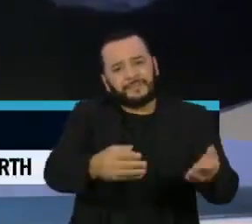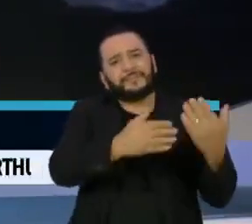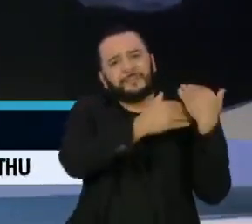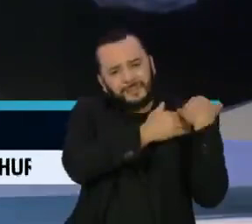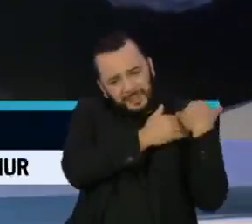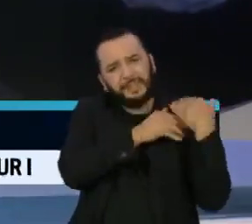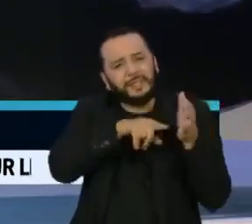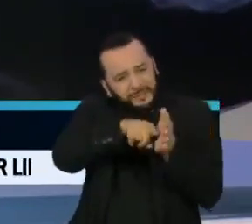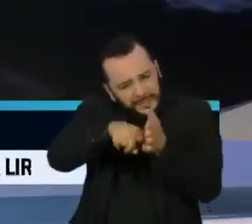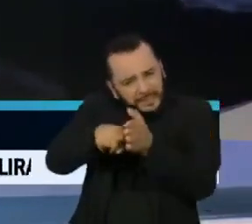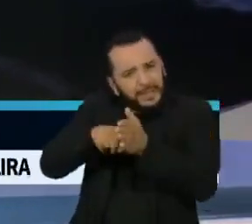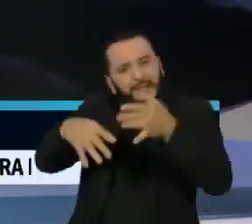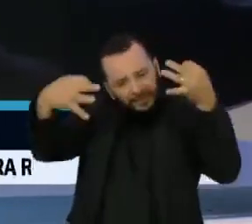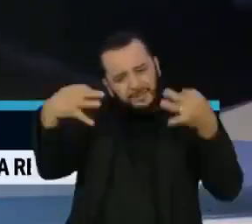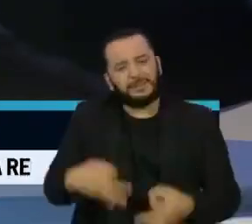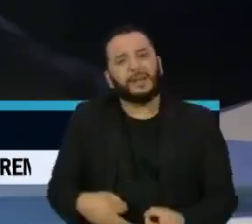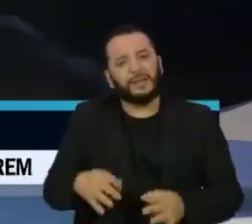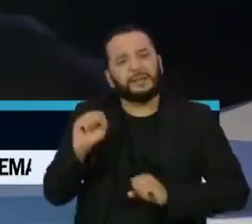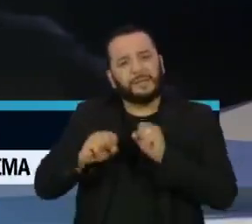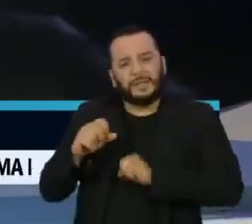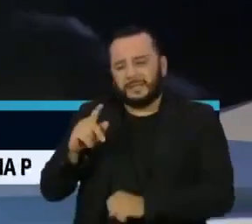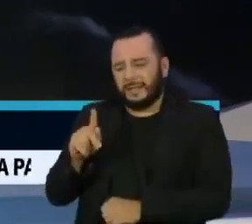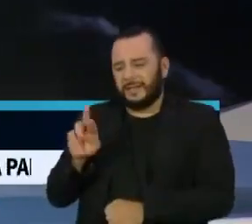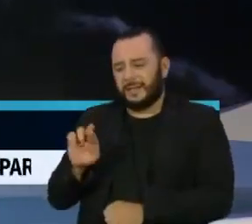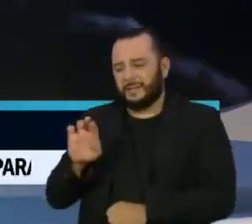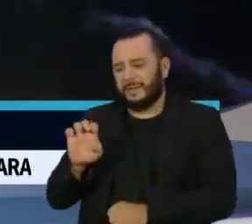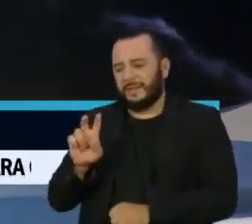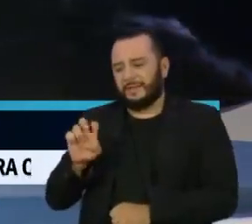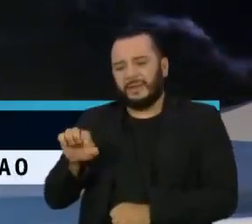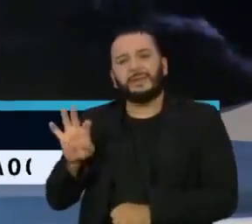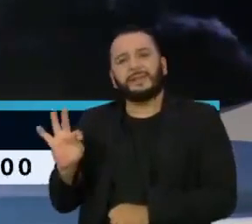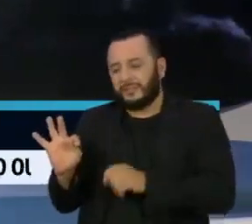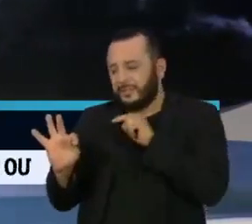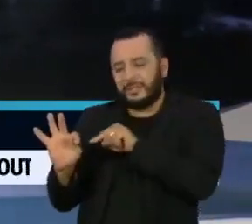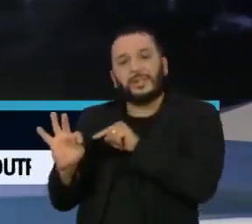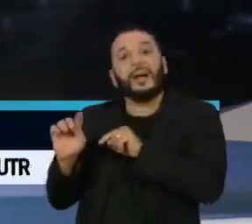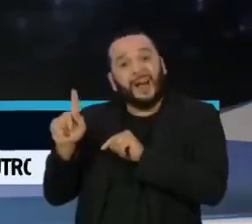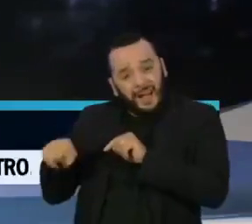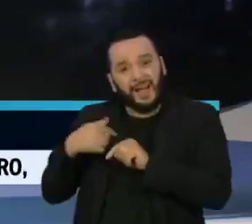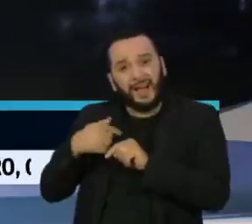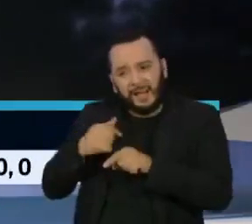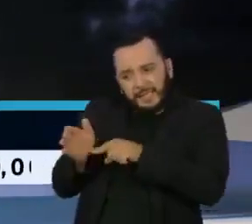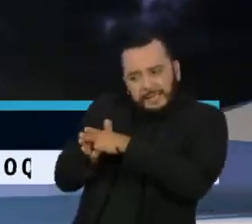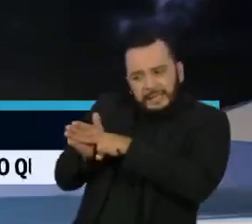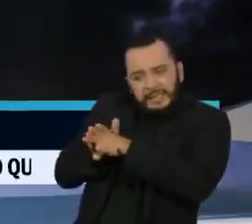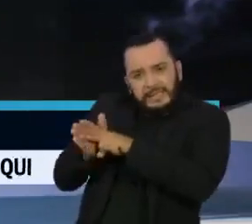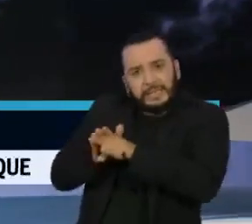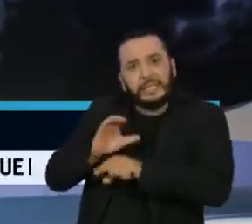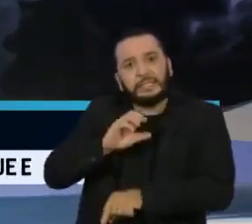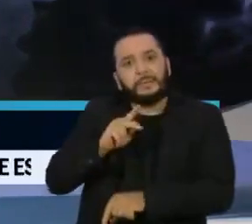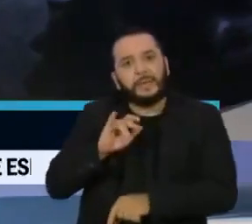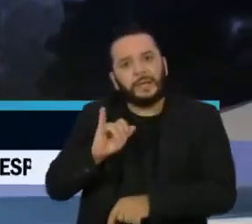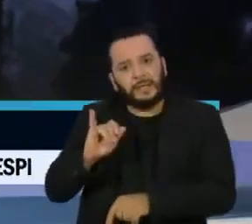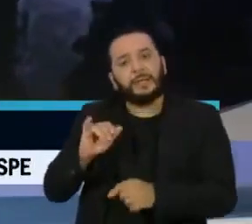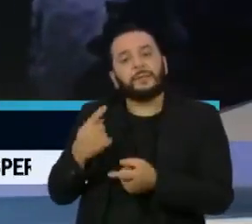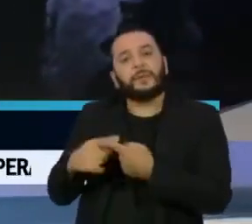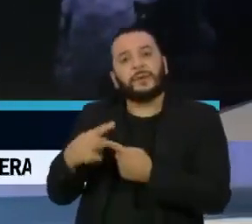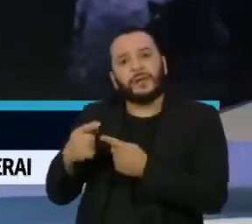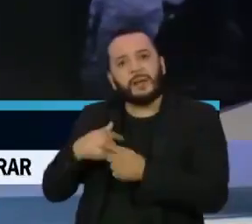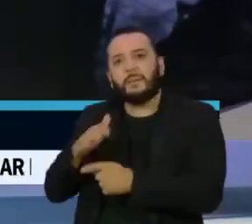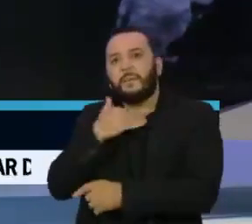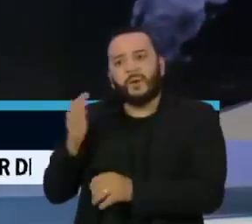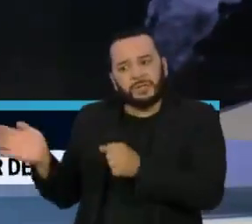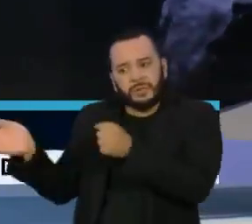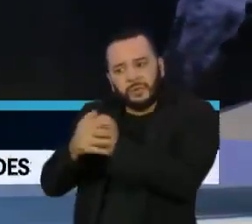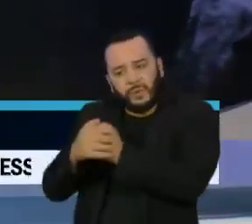que envolvem a operadora de saúde. A Prevent Senior se tornou alvo da CPI da pandemia, acusada de ocultar mortes por Covid-19